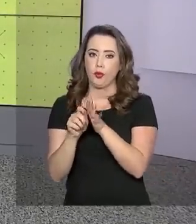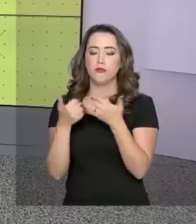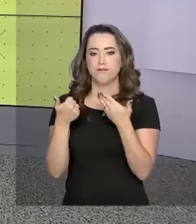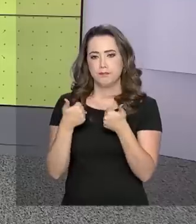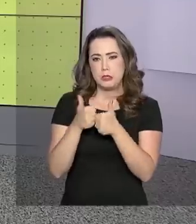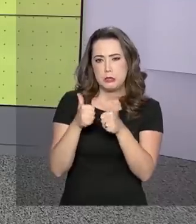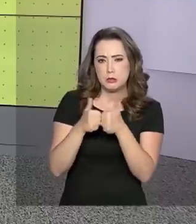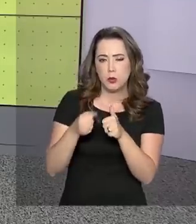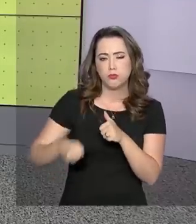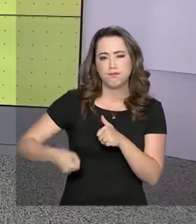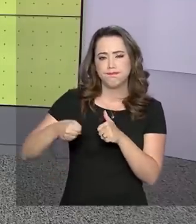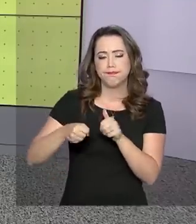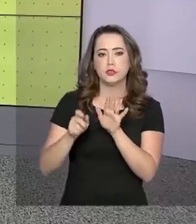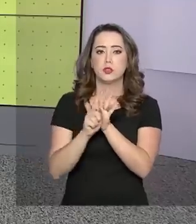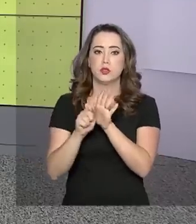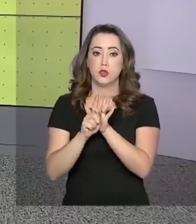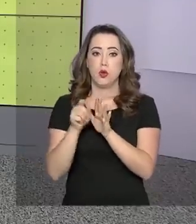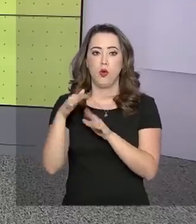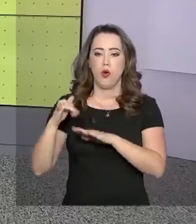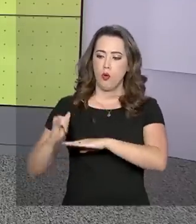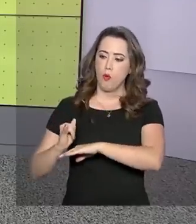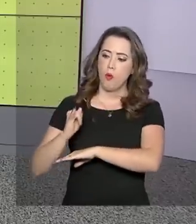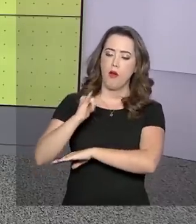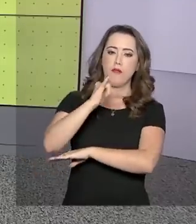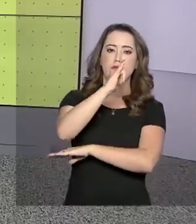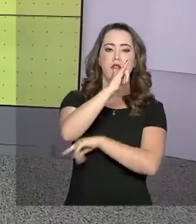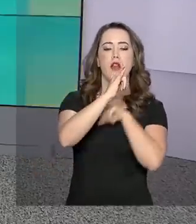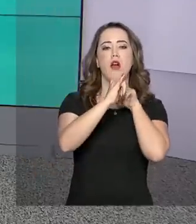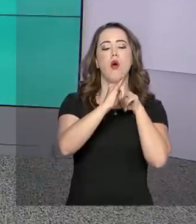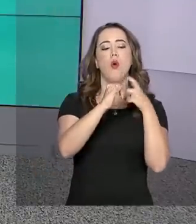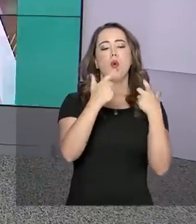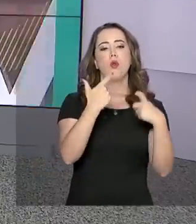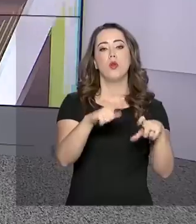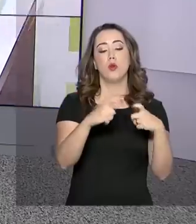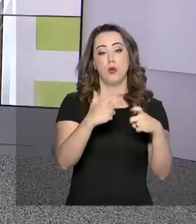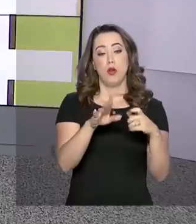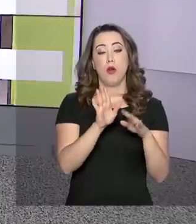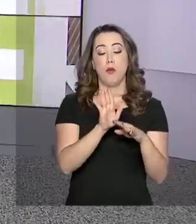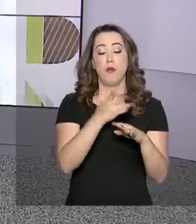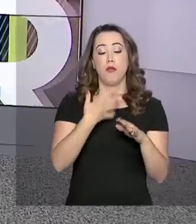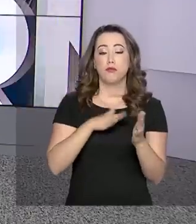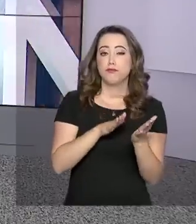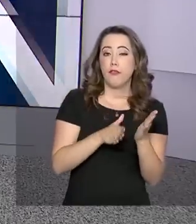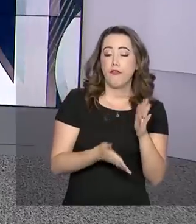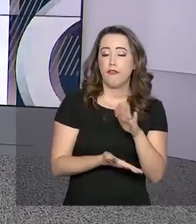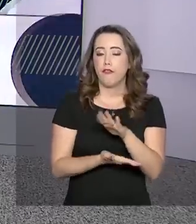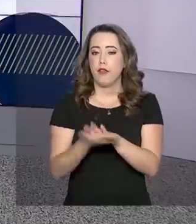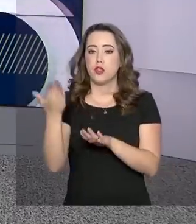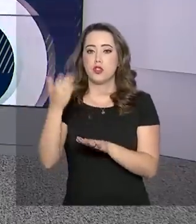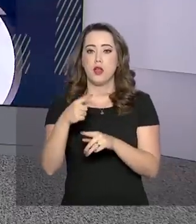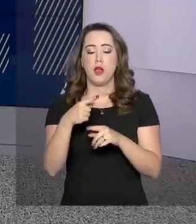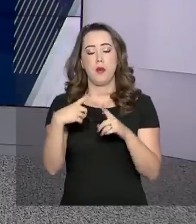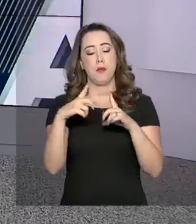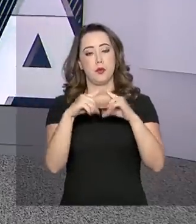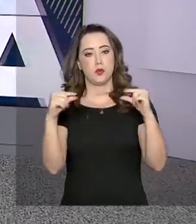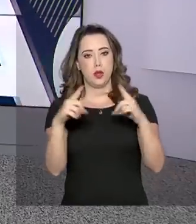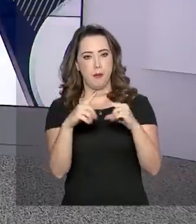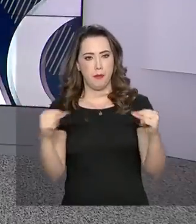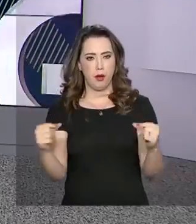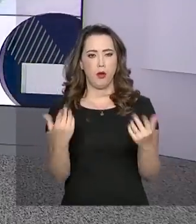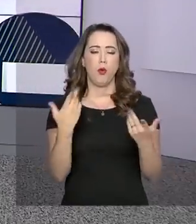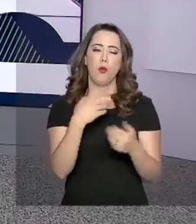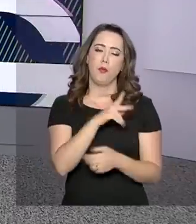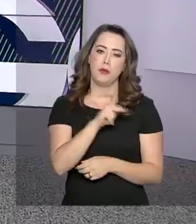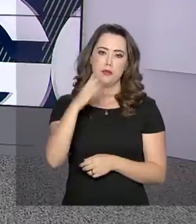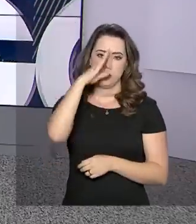como reserva para a viagem ao Japão, onde o presidente Jair Bolsonaro vai participar da reunião de líderes do G20, o grupo formado